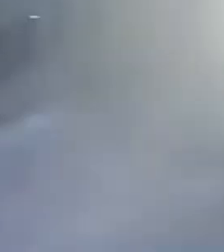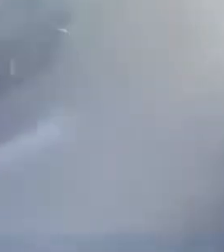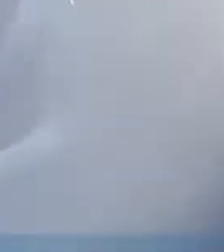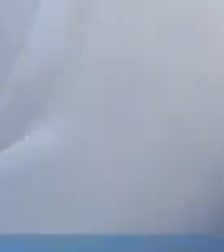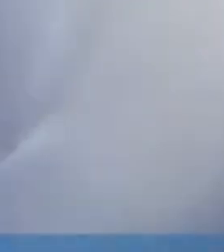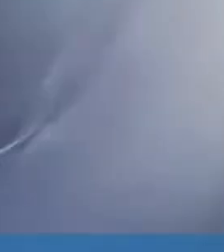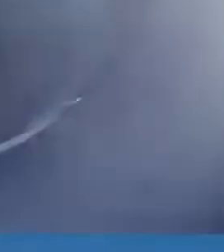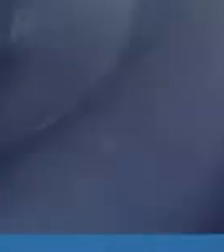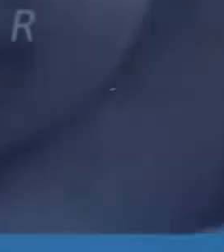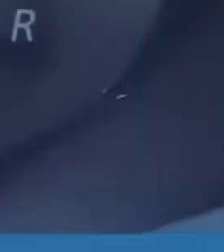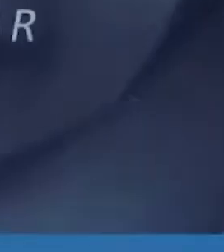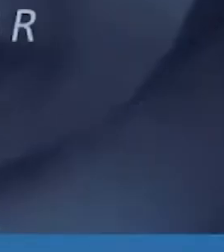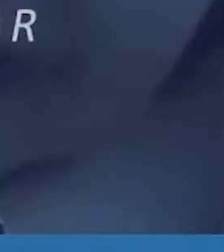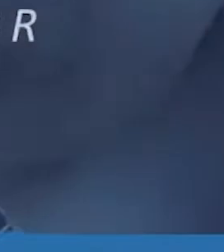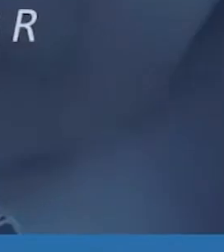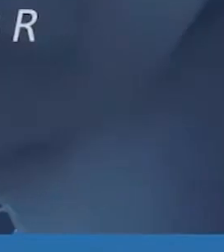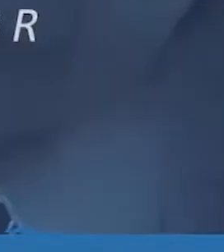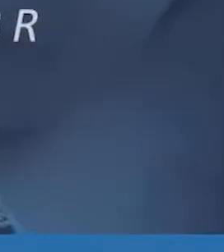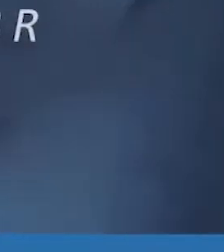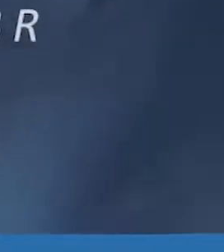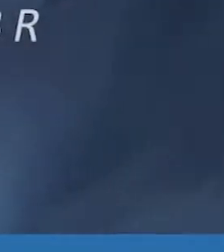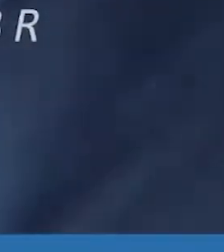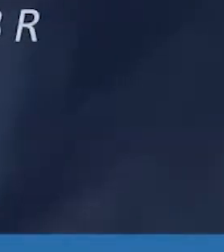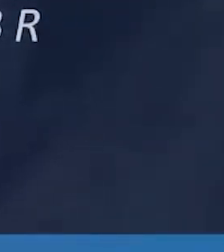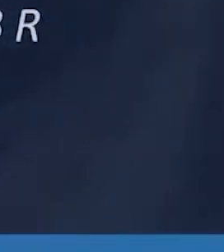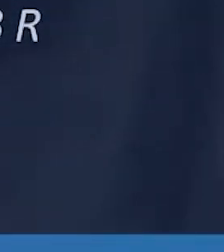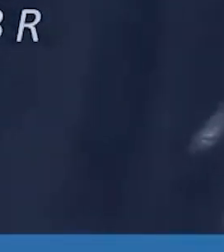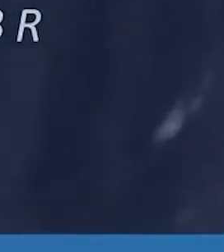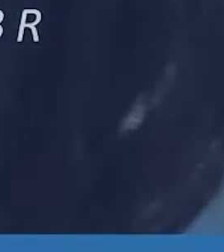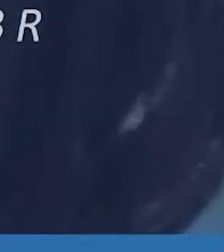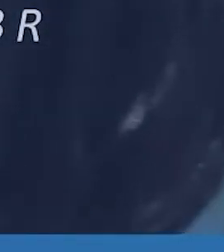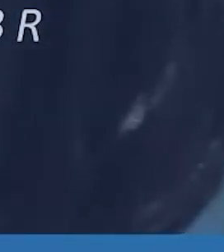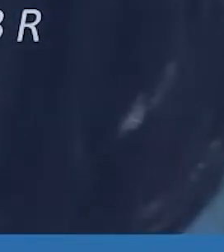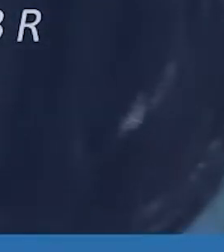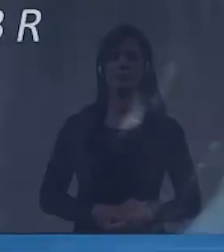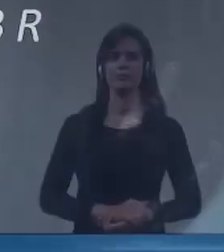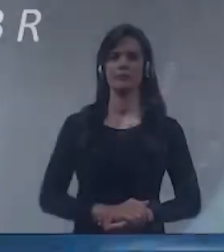Enquanto não passa, conheçam o novo jeito Qualy de ajudar.